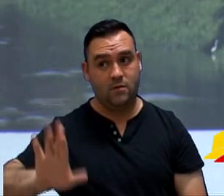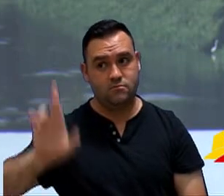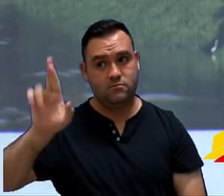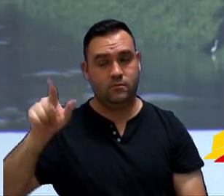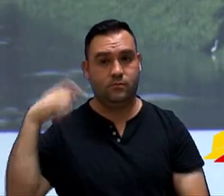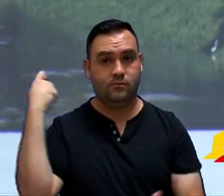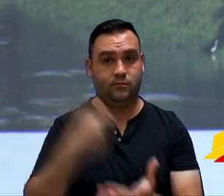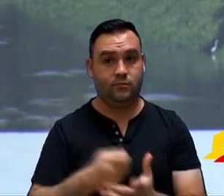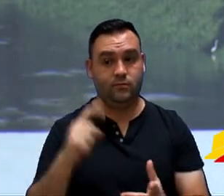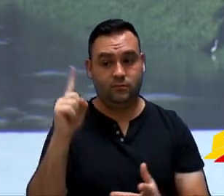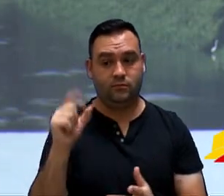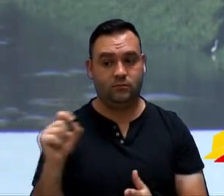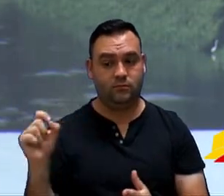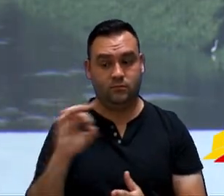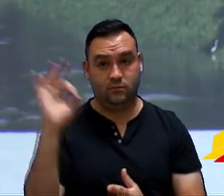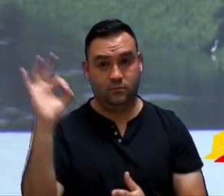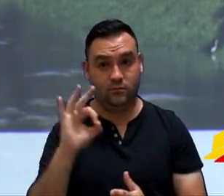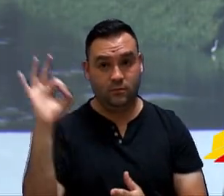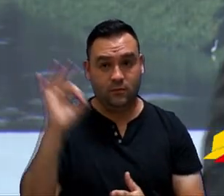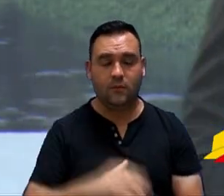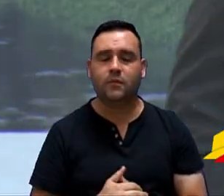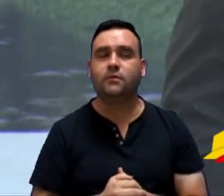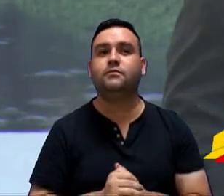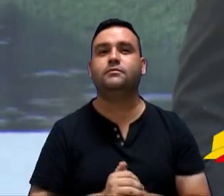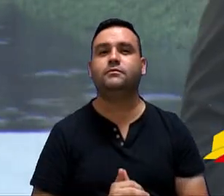SAI. Então, ela não está...